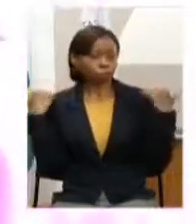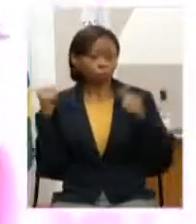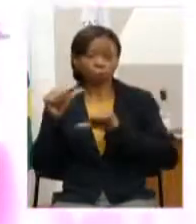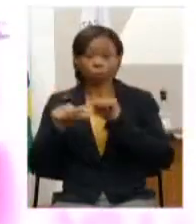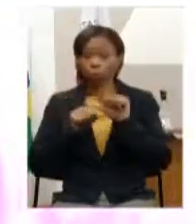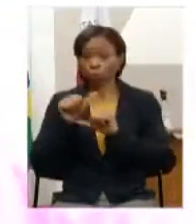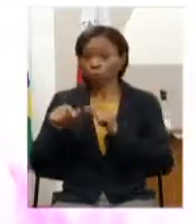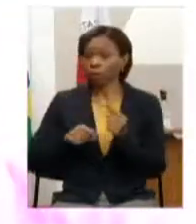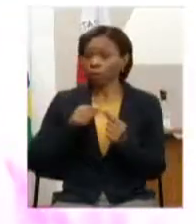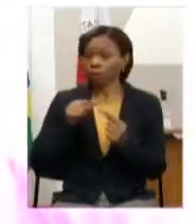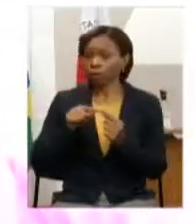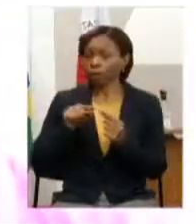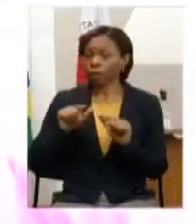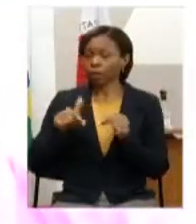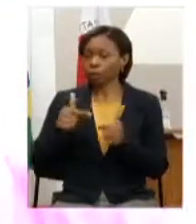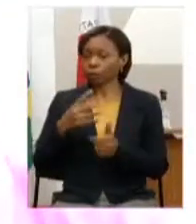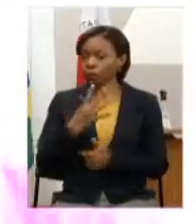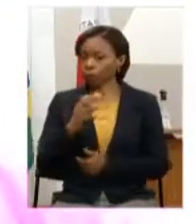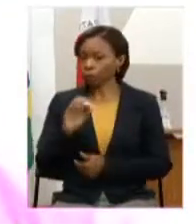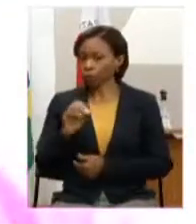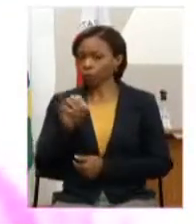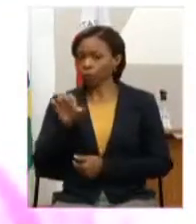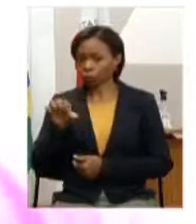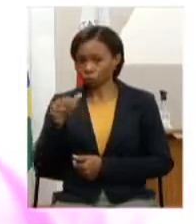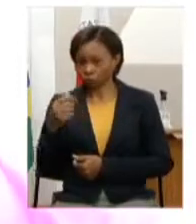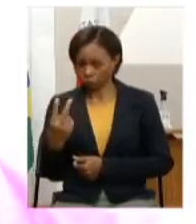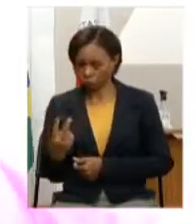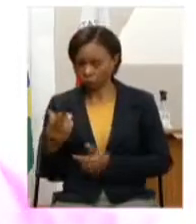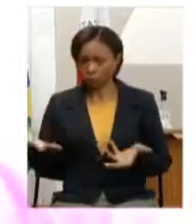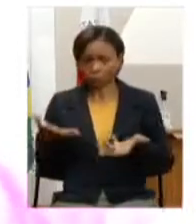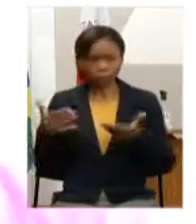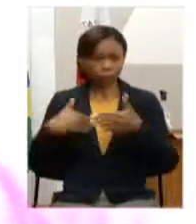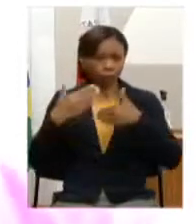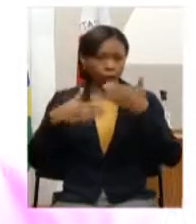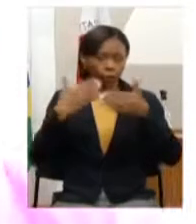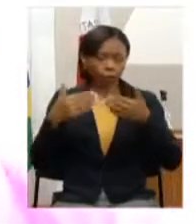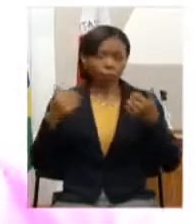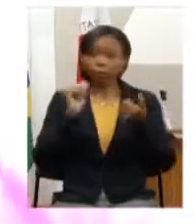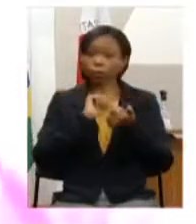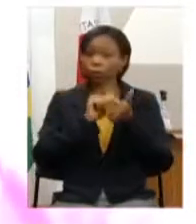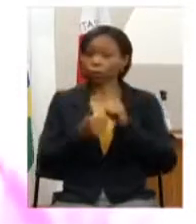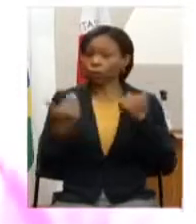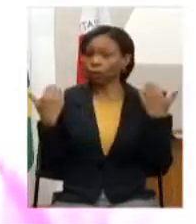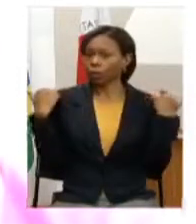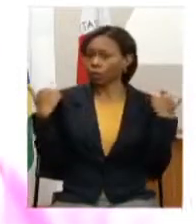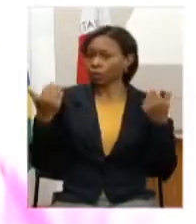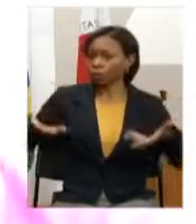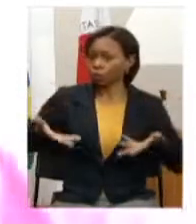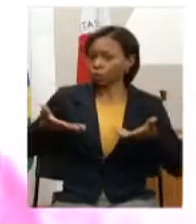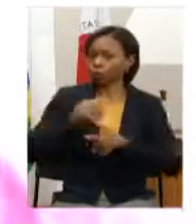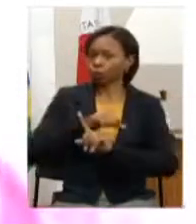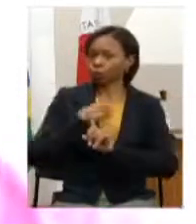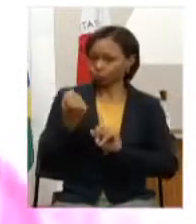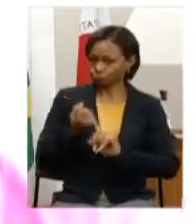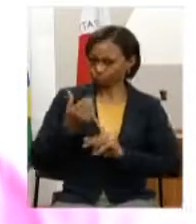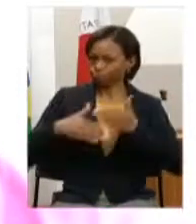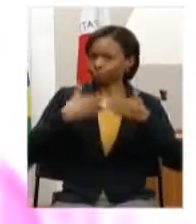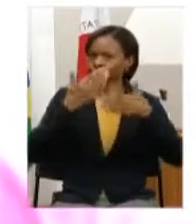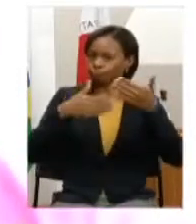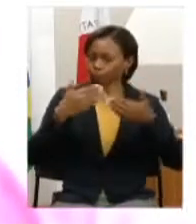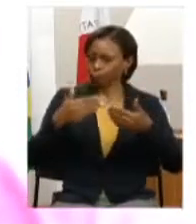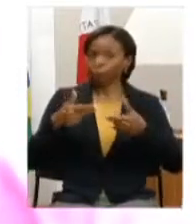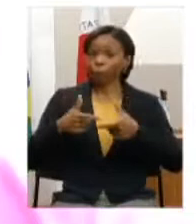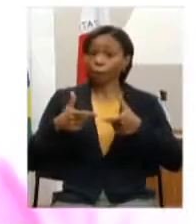4092 promoção do esporte e do lazer como instrumento de desenvolvimento social para ampliar a oferta